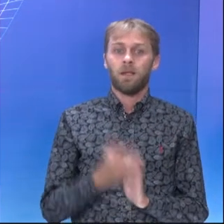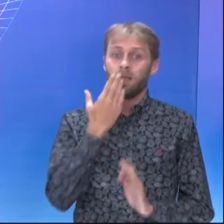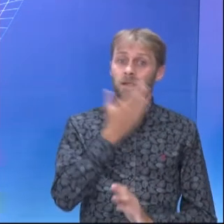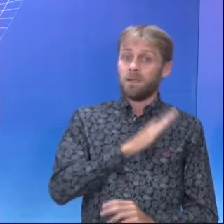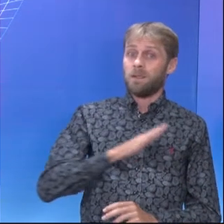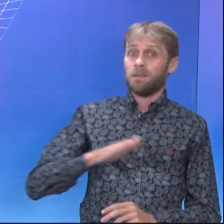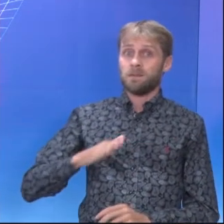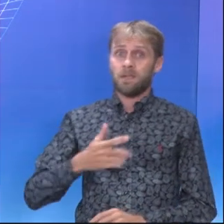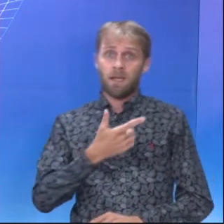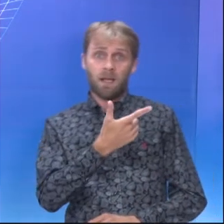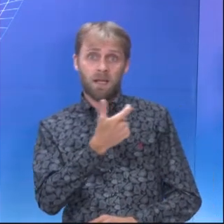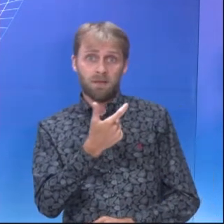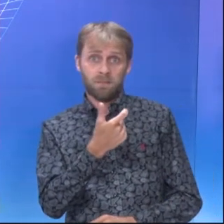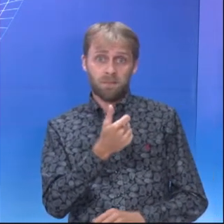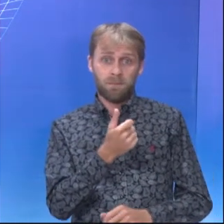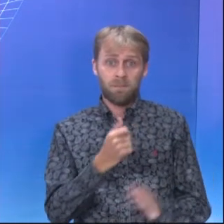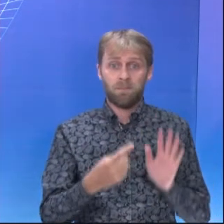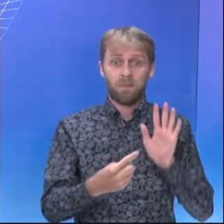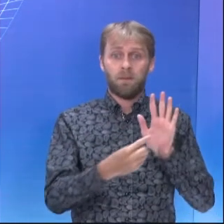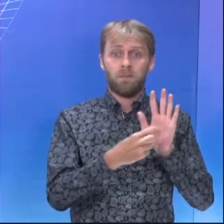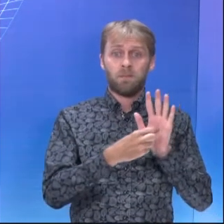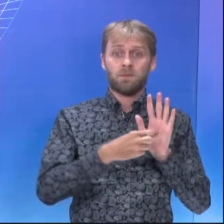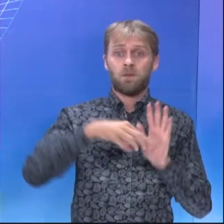Então, Children and Guns Published May 7.